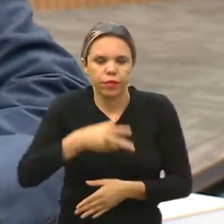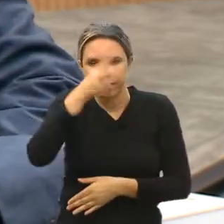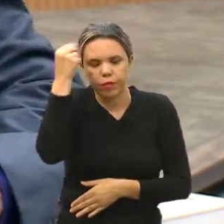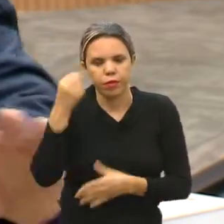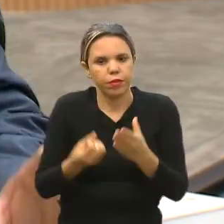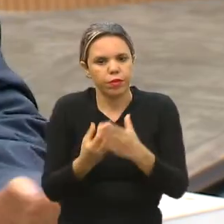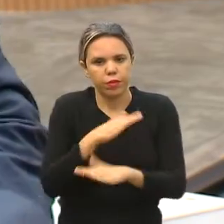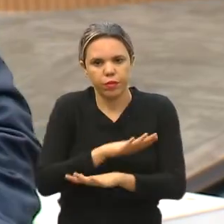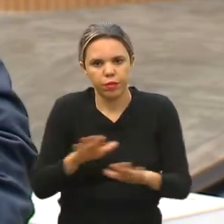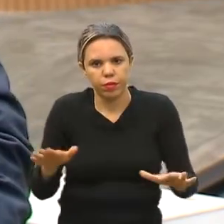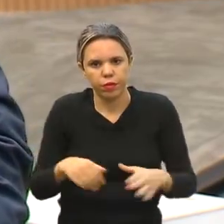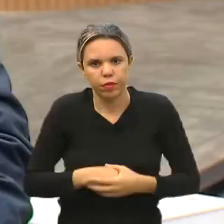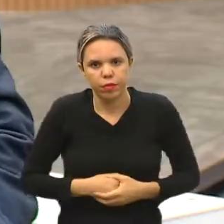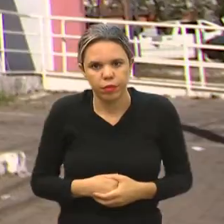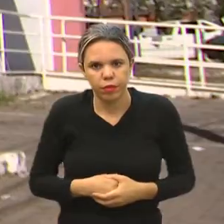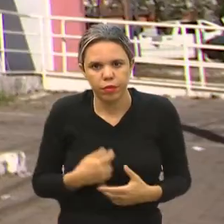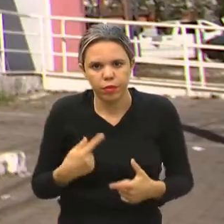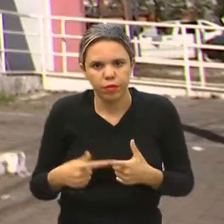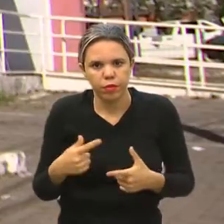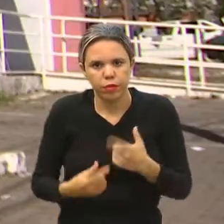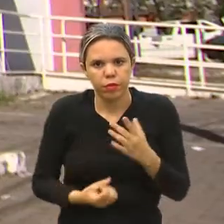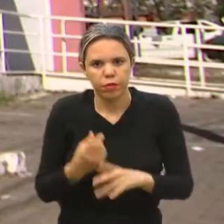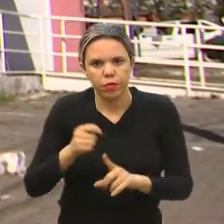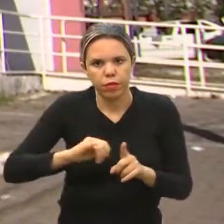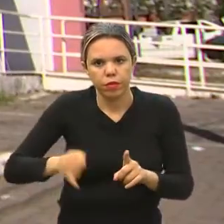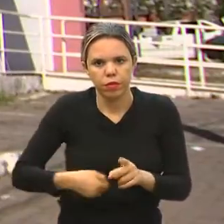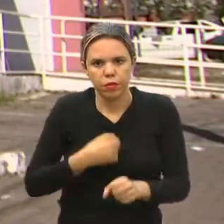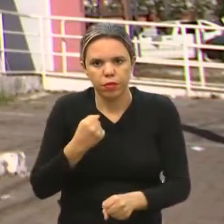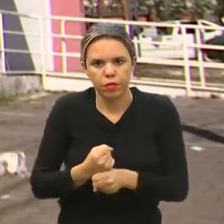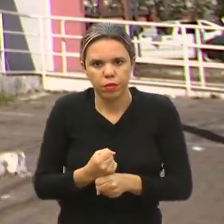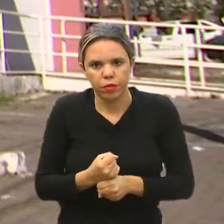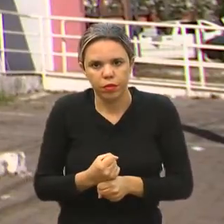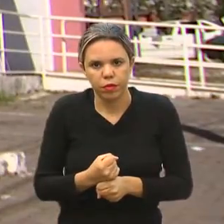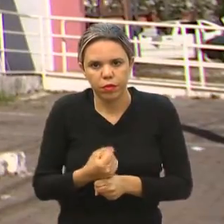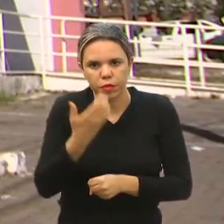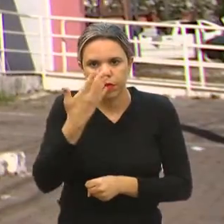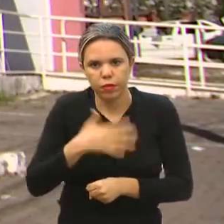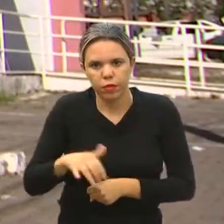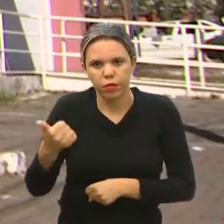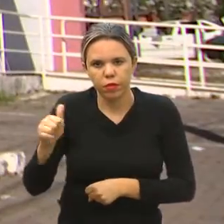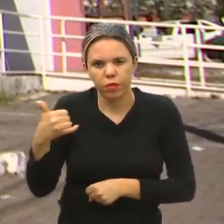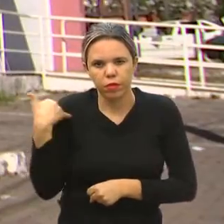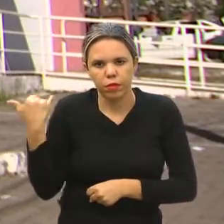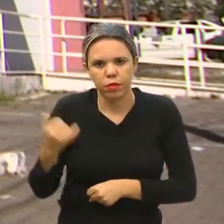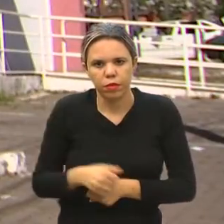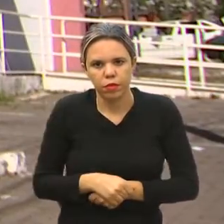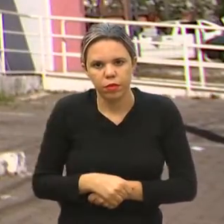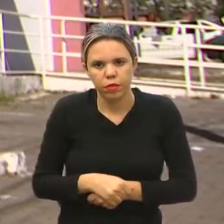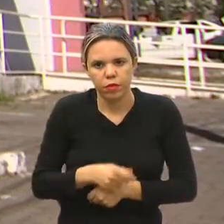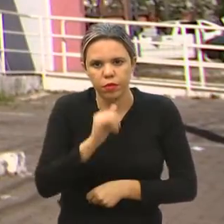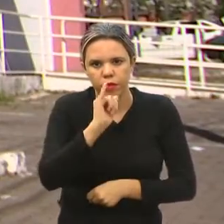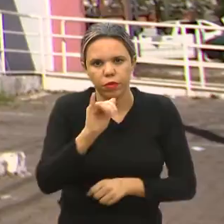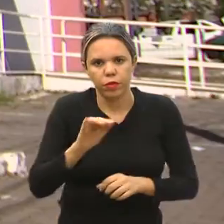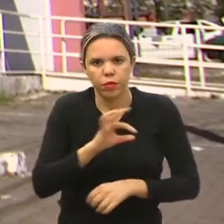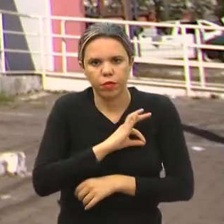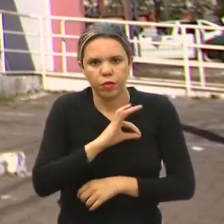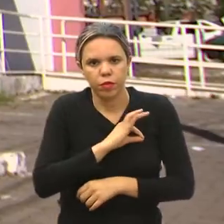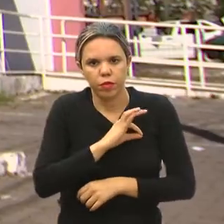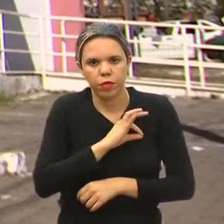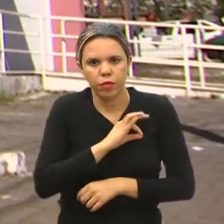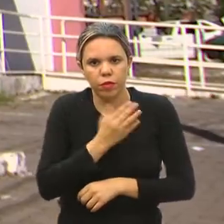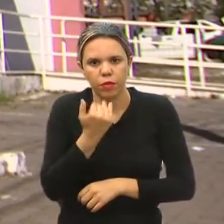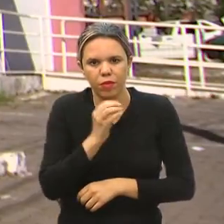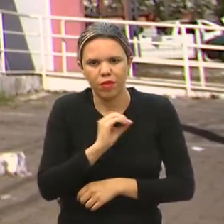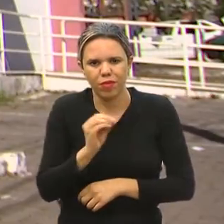executivo para que isso não acontecesse. O caso aconteceu em janeiro deste ano. A criança de 11 anos contou para os